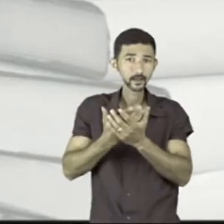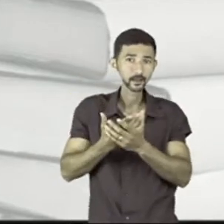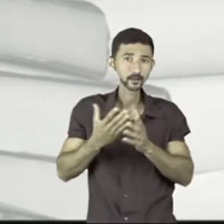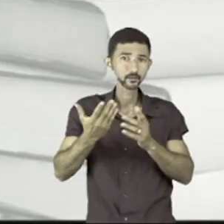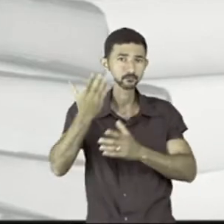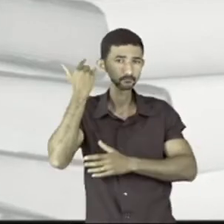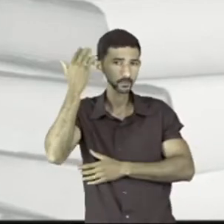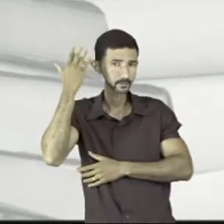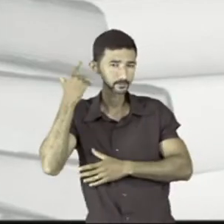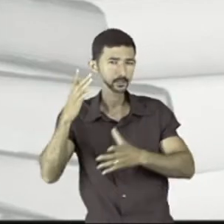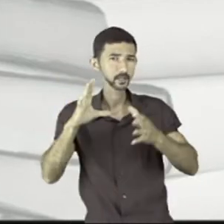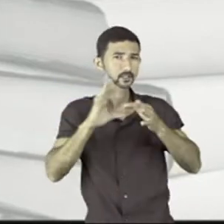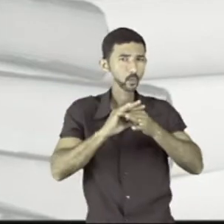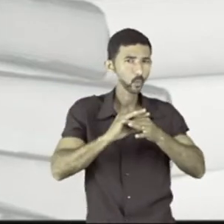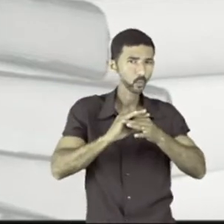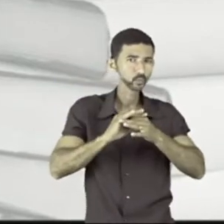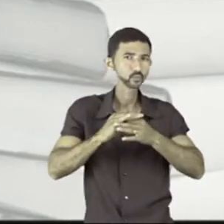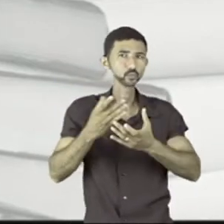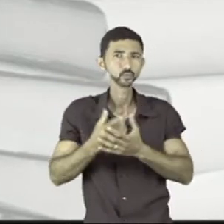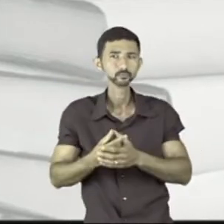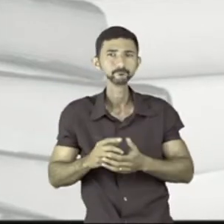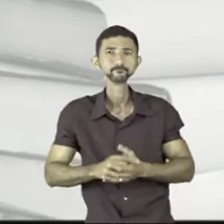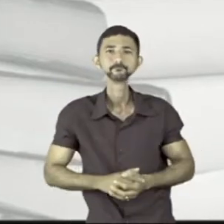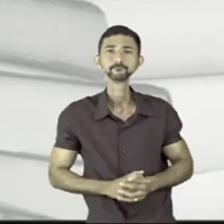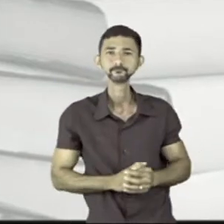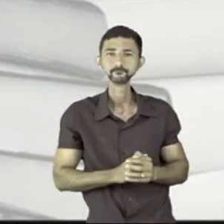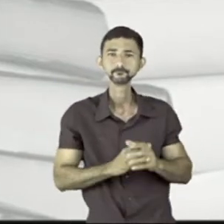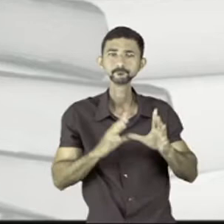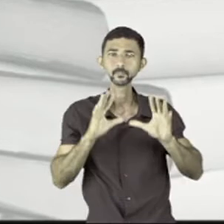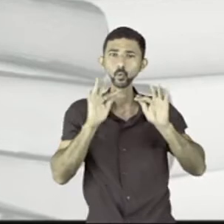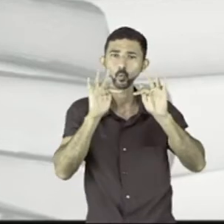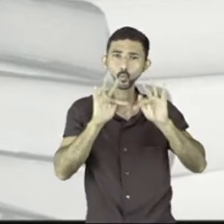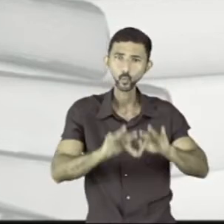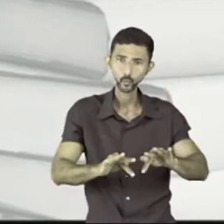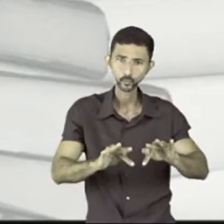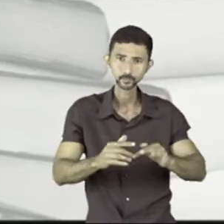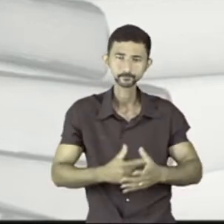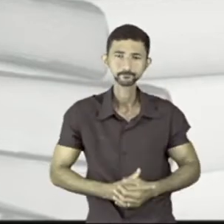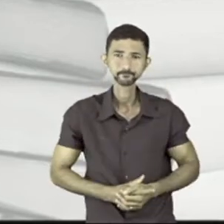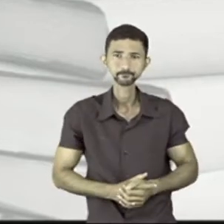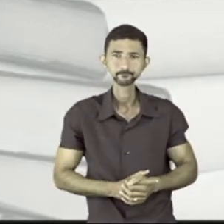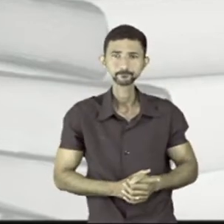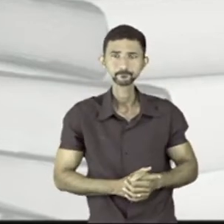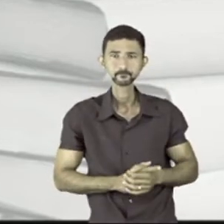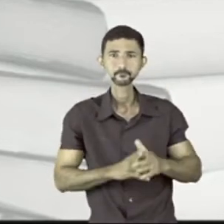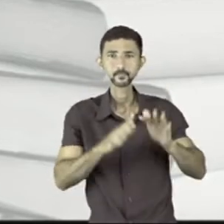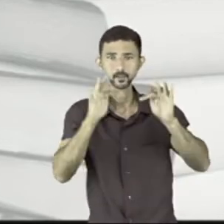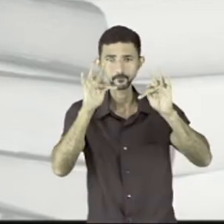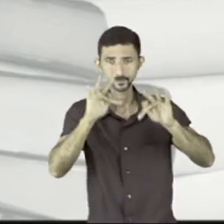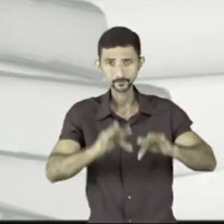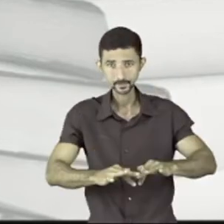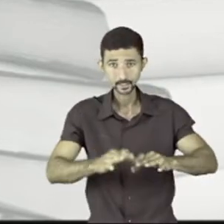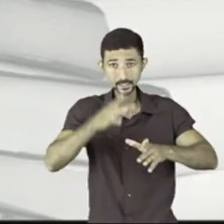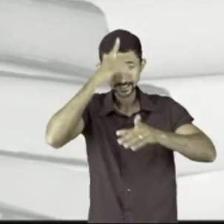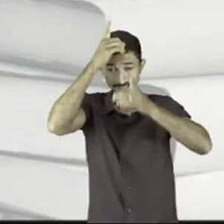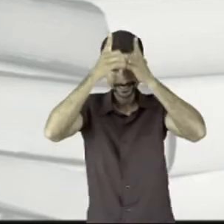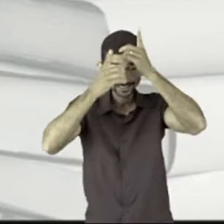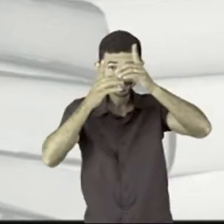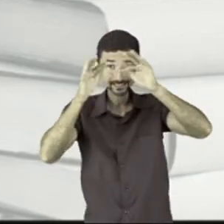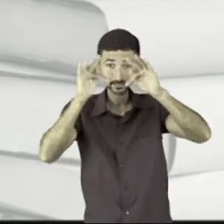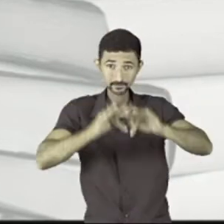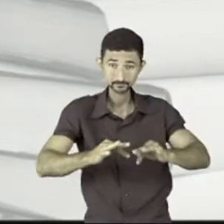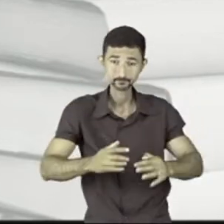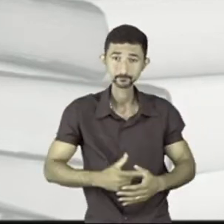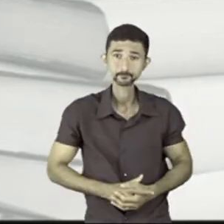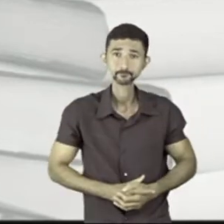conjunções, você já sabe que ela é conclusiva. Serve para finalizar as minhas ideias aqui.